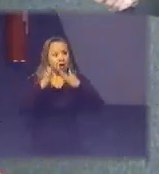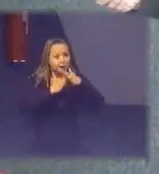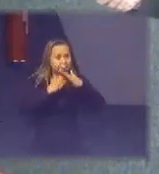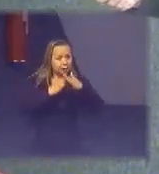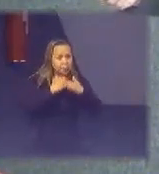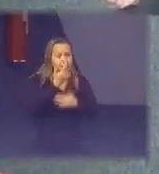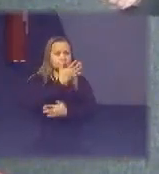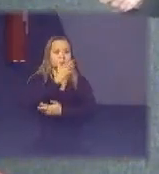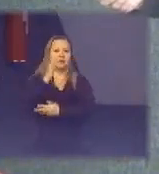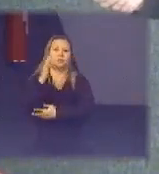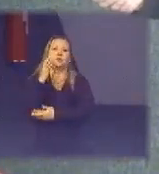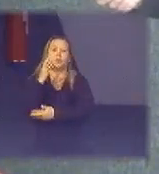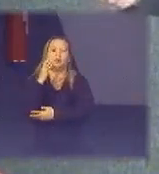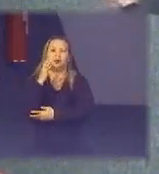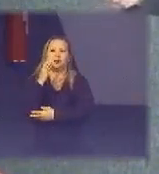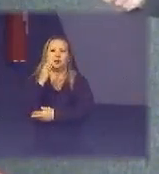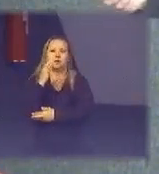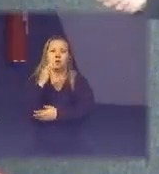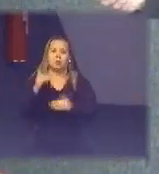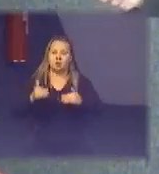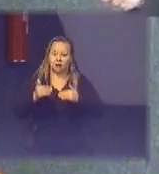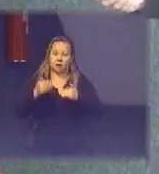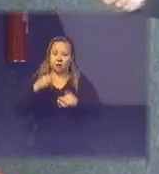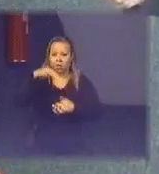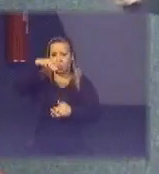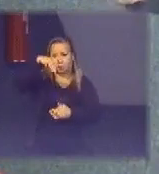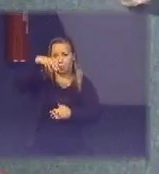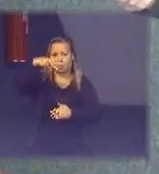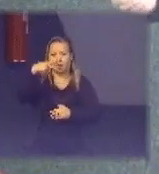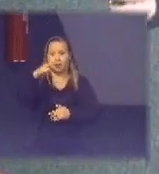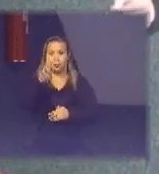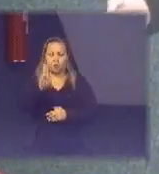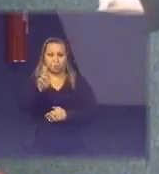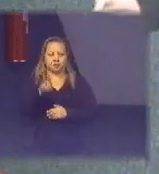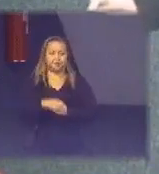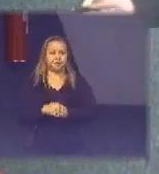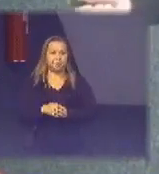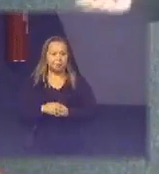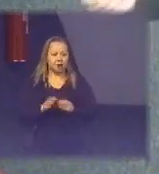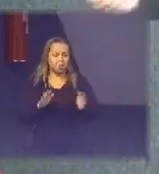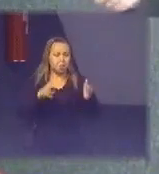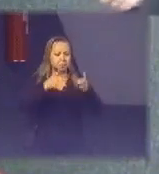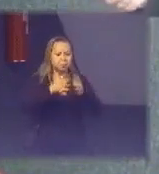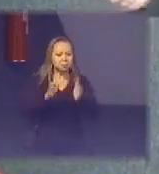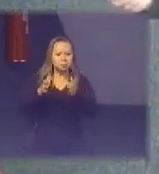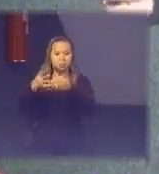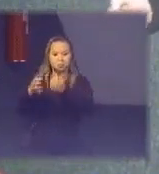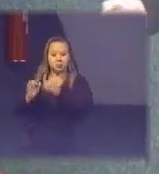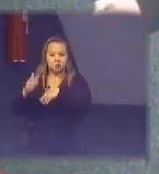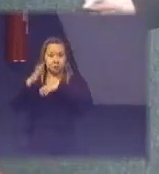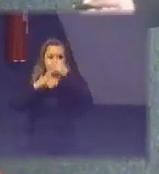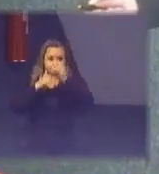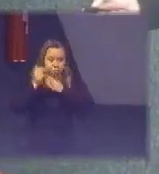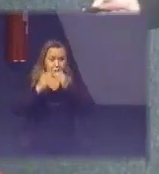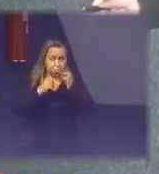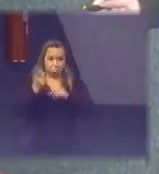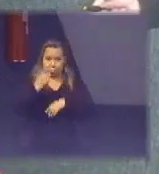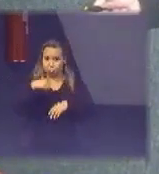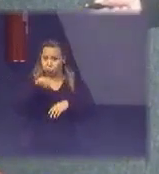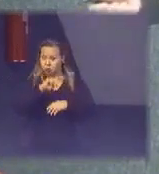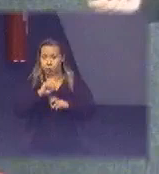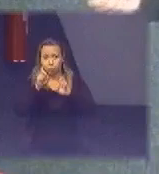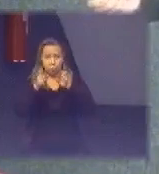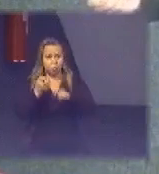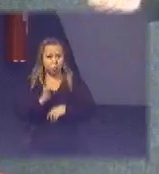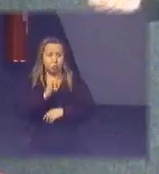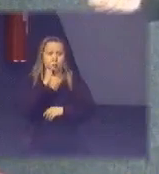públicos então isso aqui é o papel da Green Electro essa é toda a rede de atuação são todos os stakeholders dela